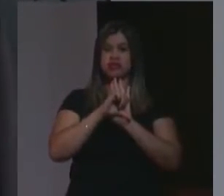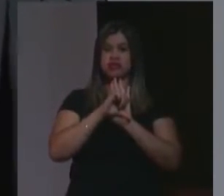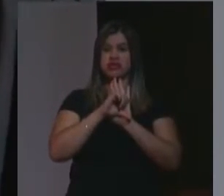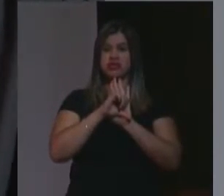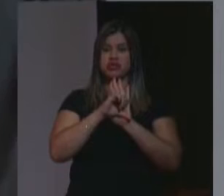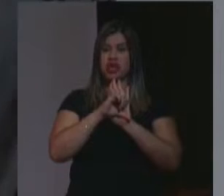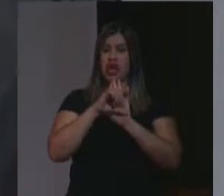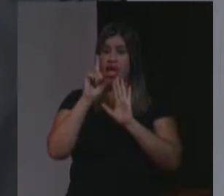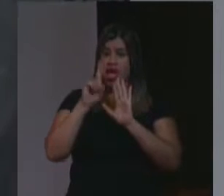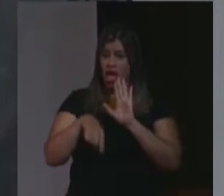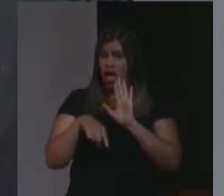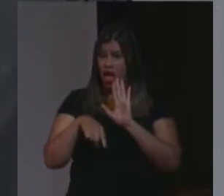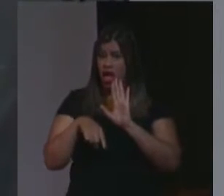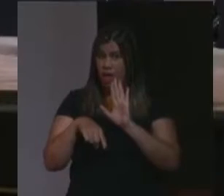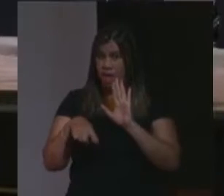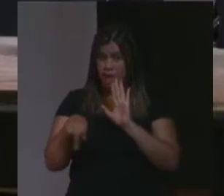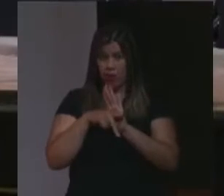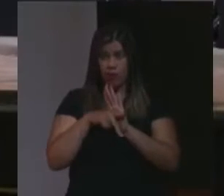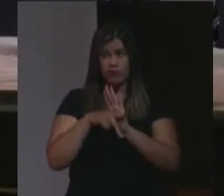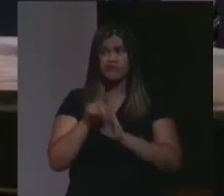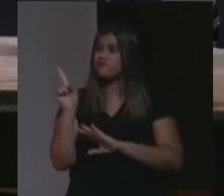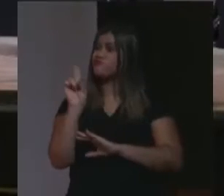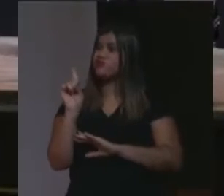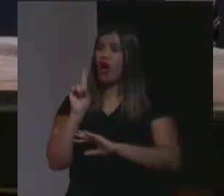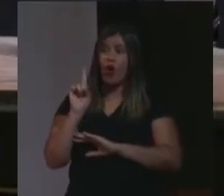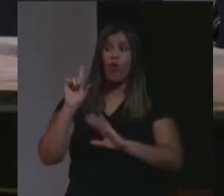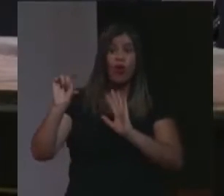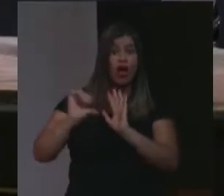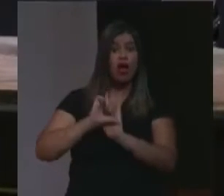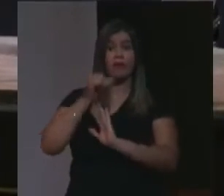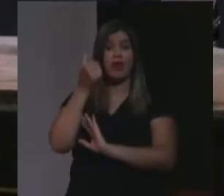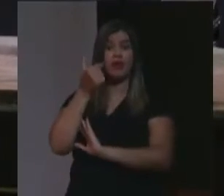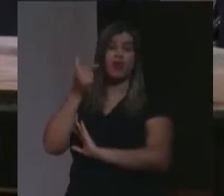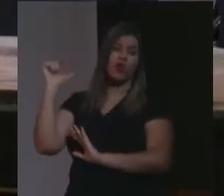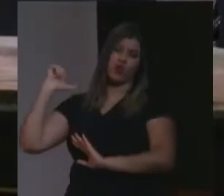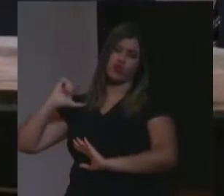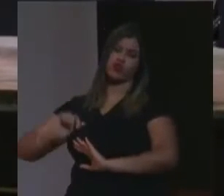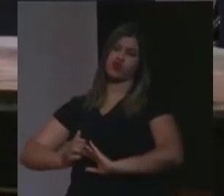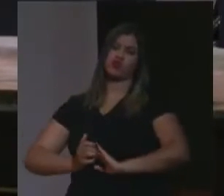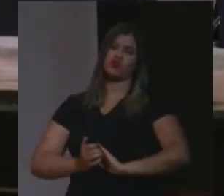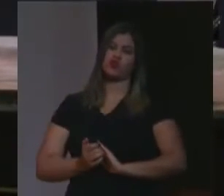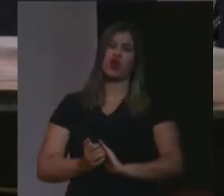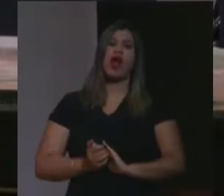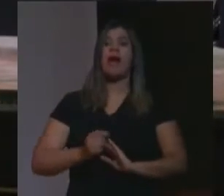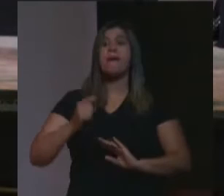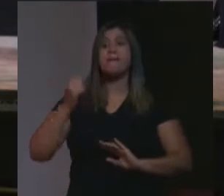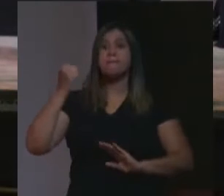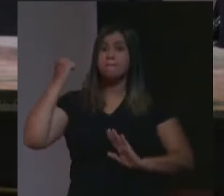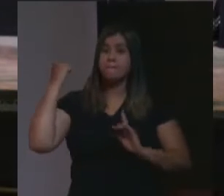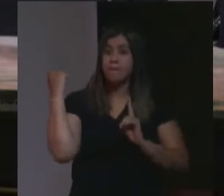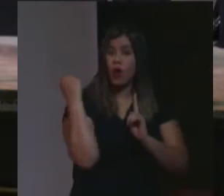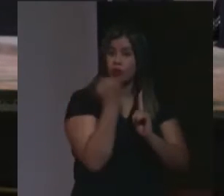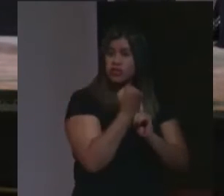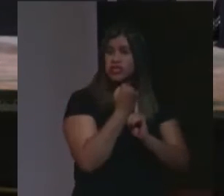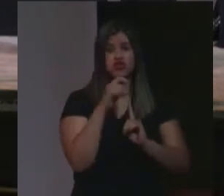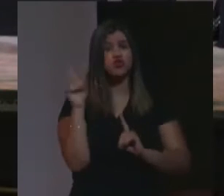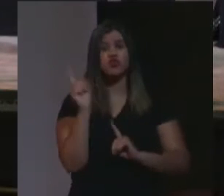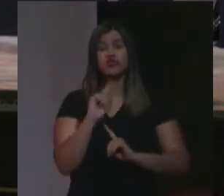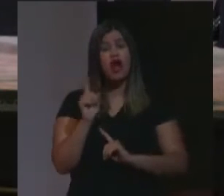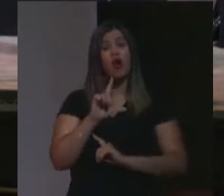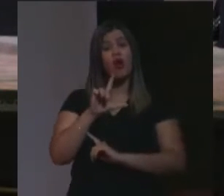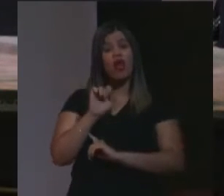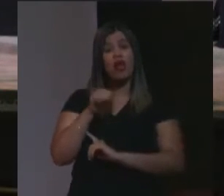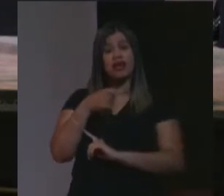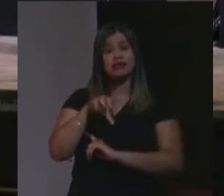não é esse, é outro, ou seja, não é homicídio, é lesão corporal seguida de morte,